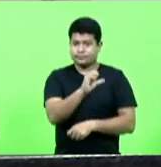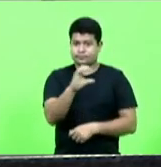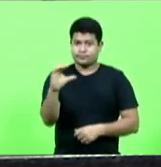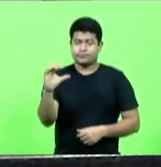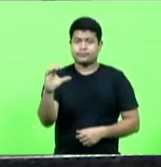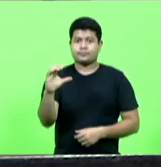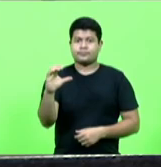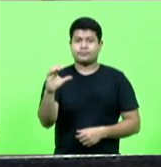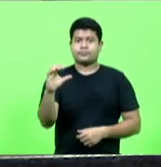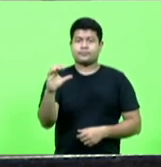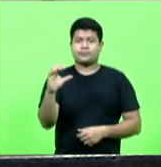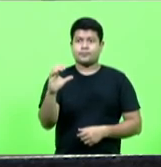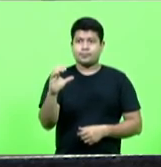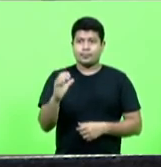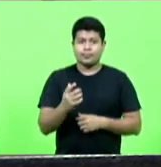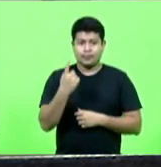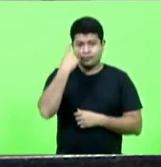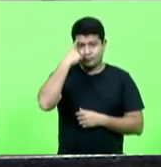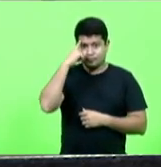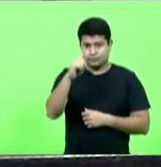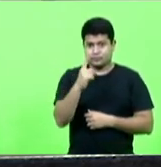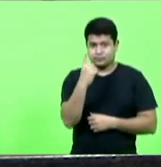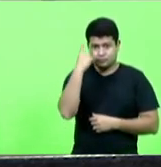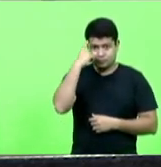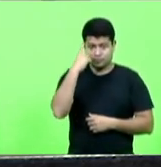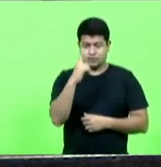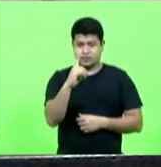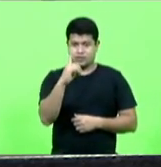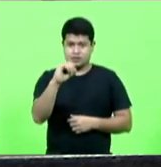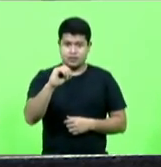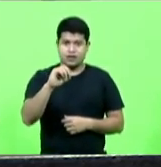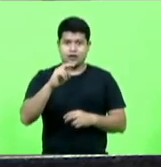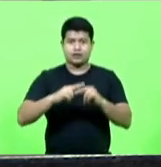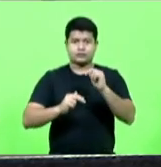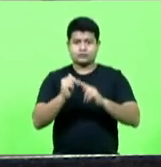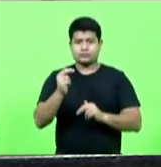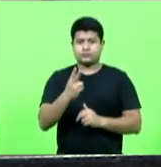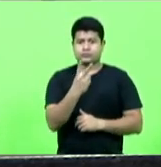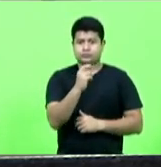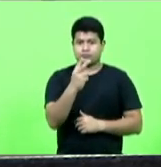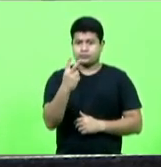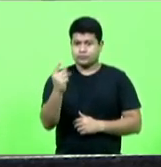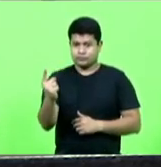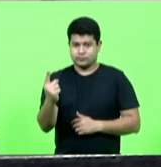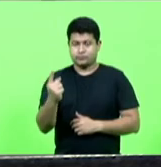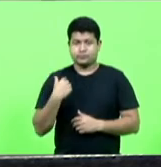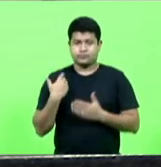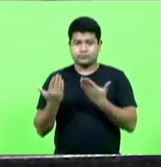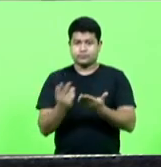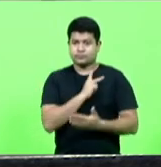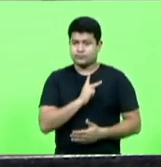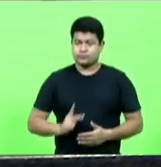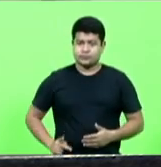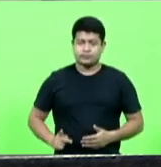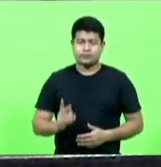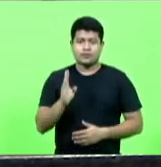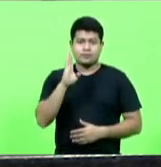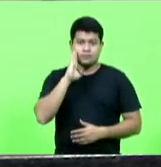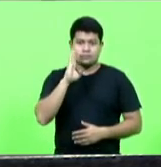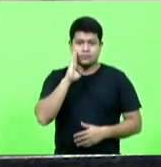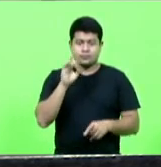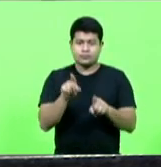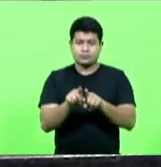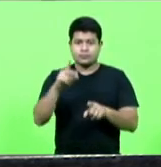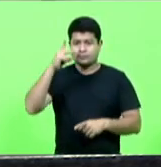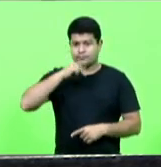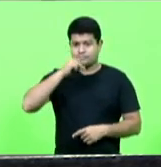de Santa Catarina, realizada em 10 de junho de 2021. Presidência, deputado Nilson Berlanda e Kennedy